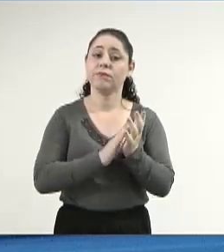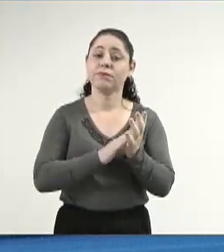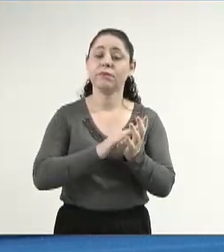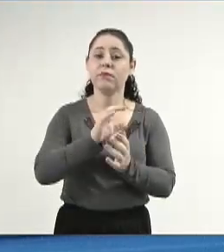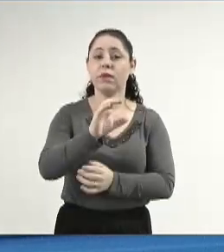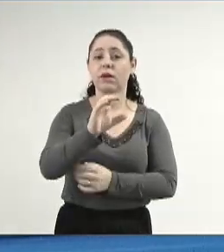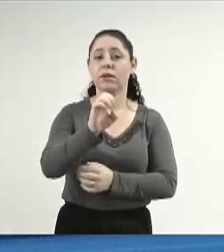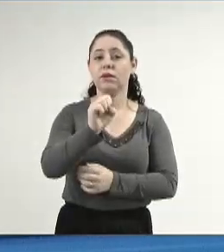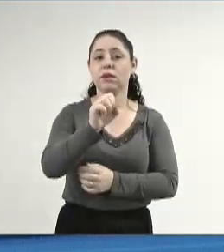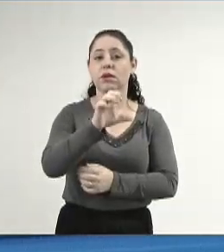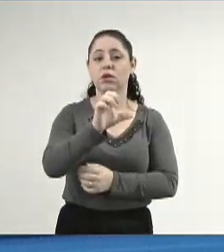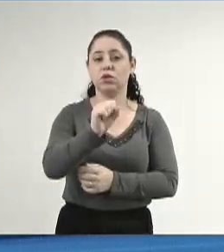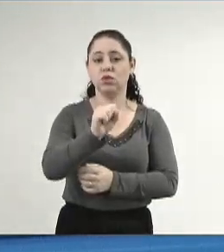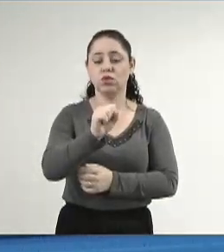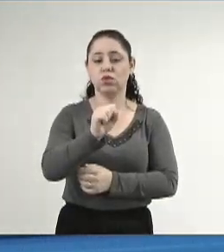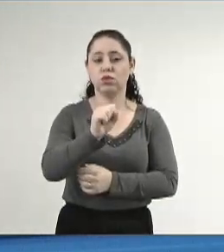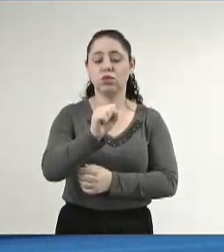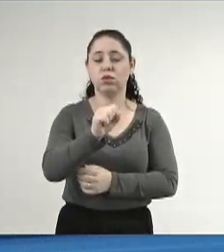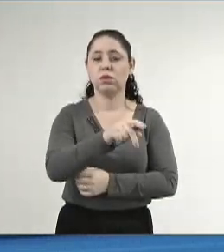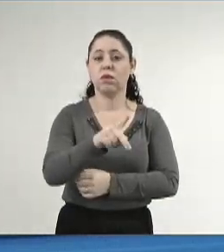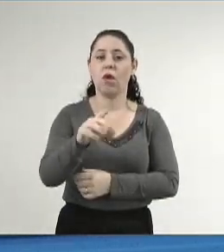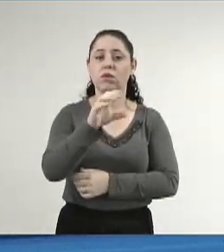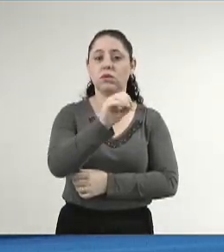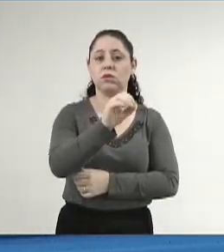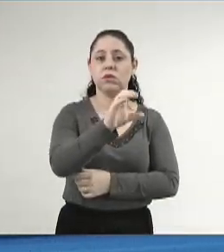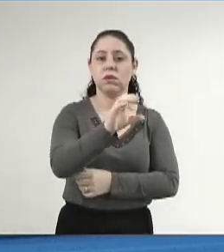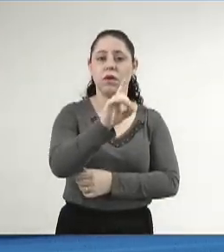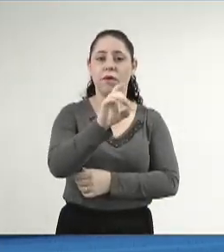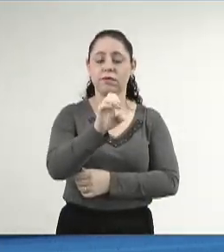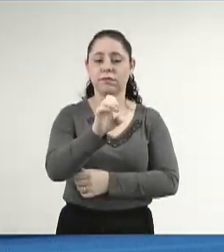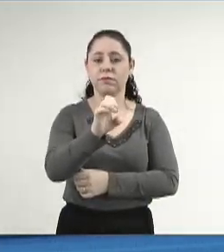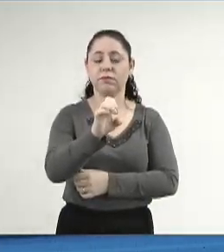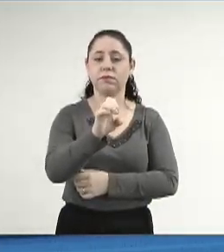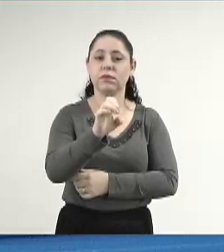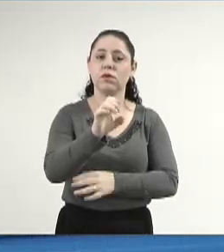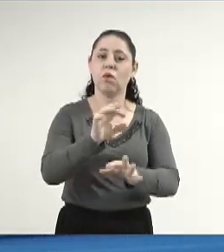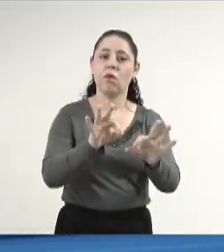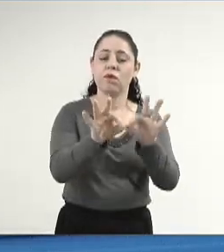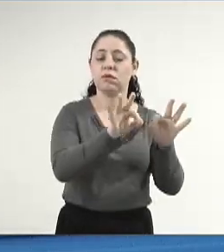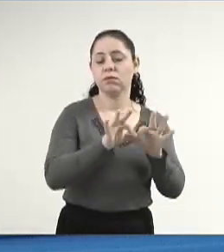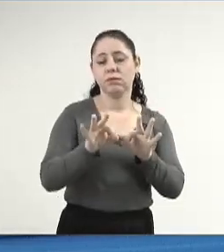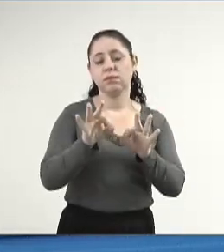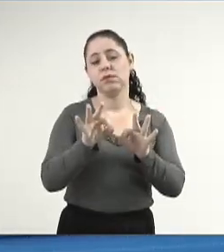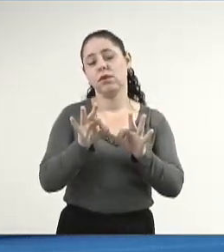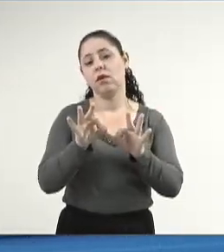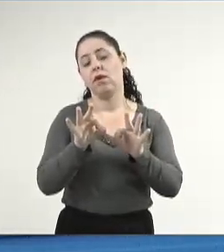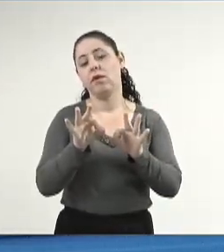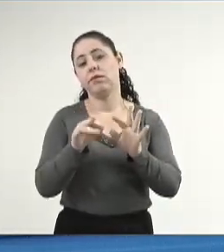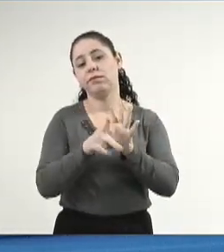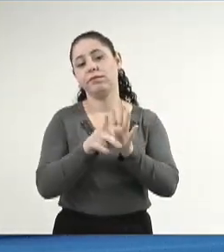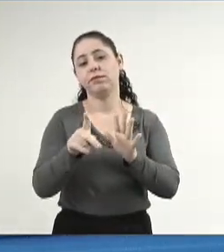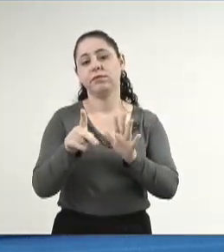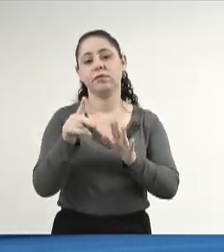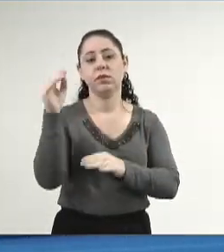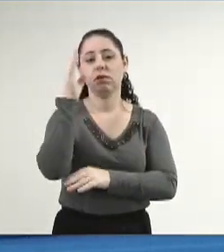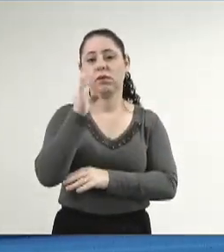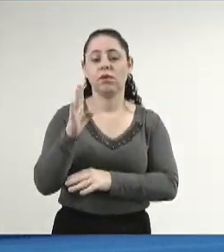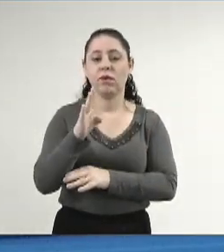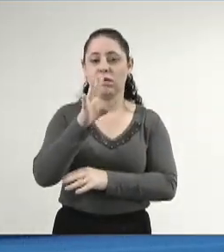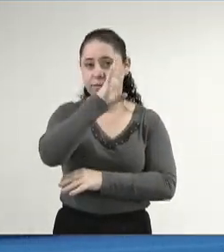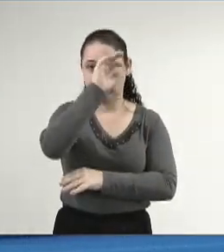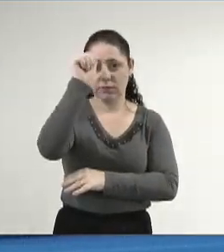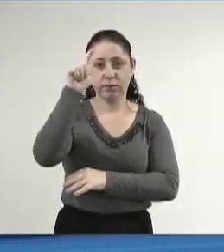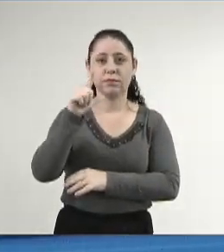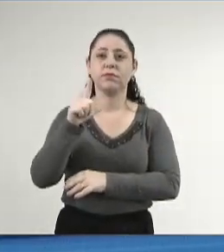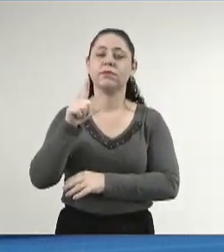Régis aqui, nosso presidente da OCBMS, Organização das Cooperativas do Brasil em Mato Grosso do Sul, e a sua equipe. Aqui, de modo